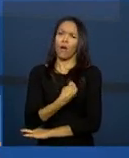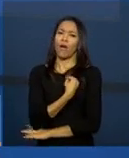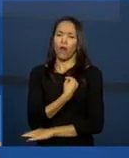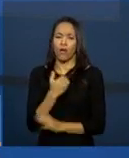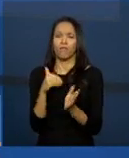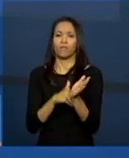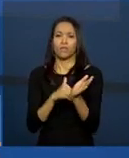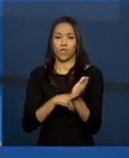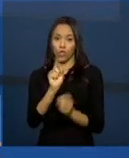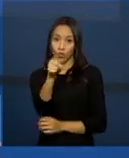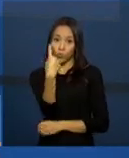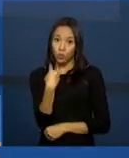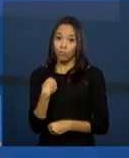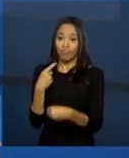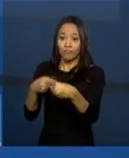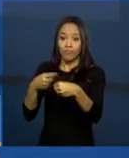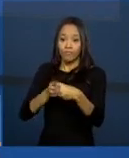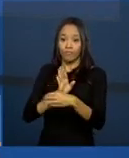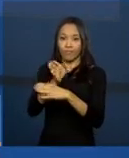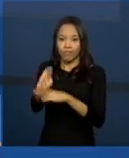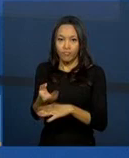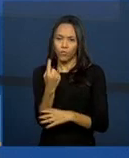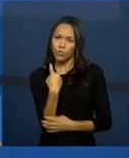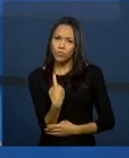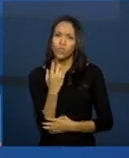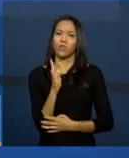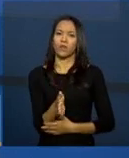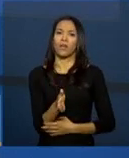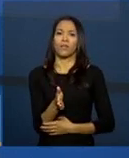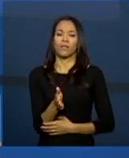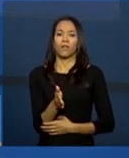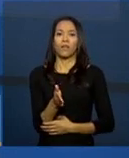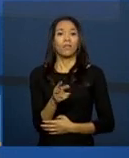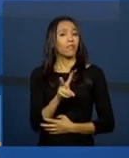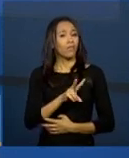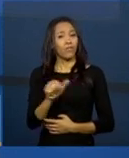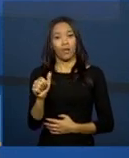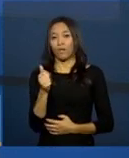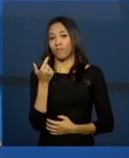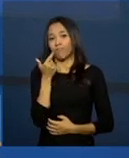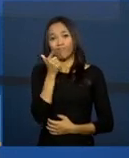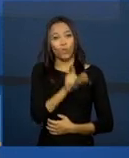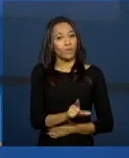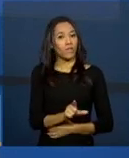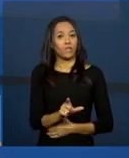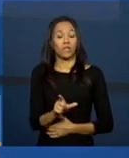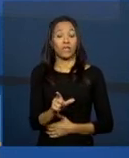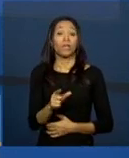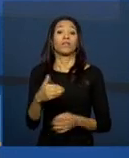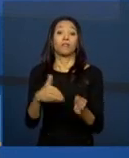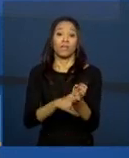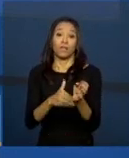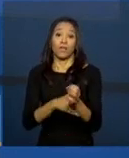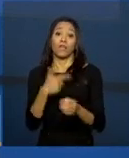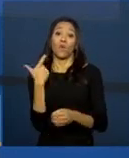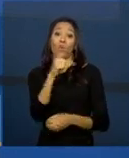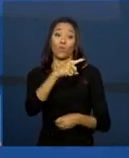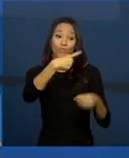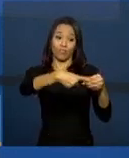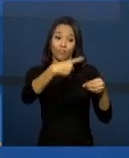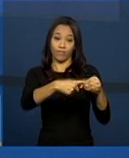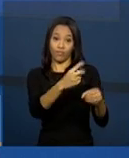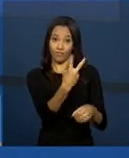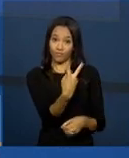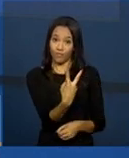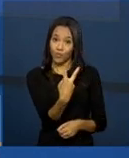a um município, ele não conseguirá ter a senha em outro município.